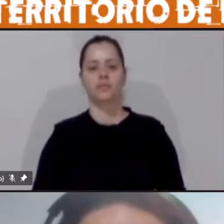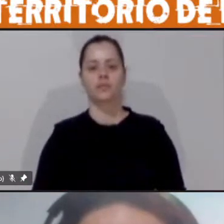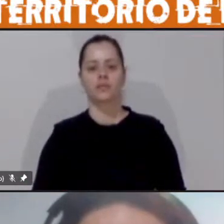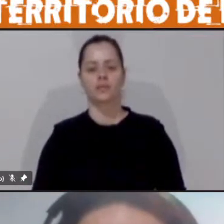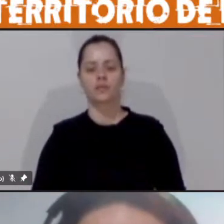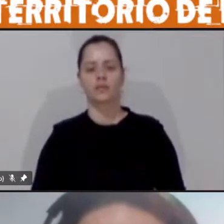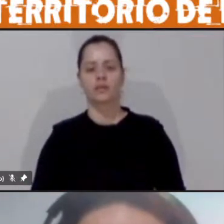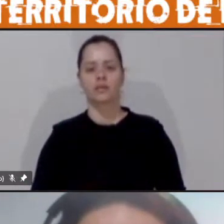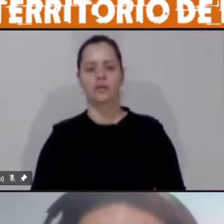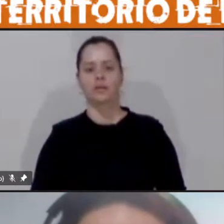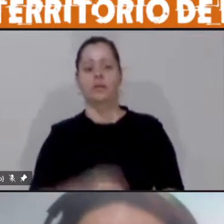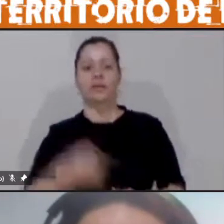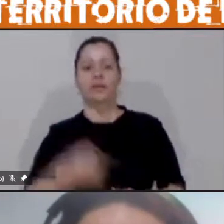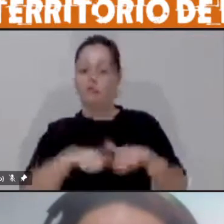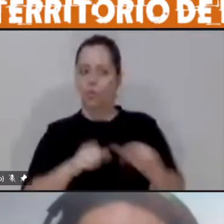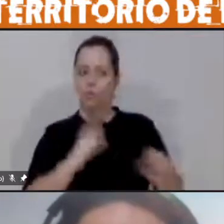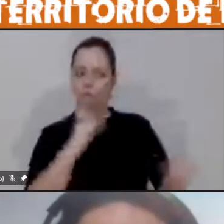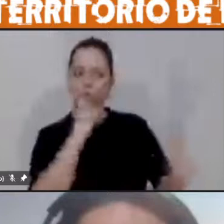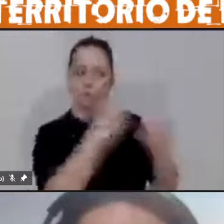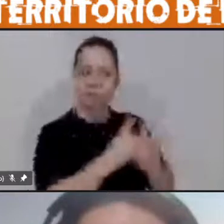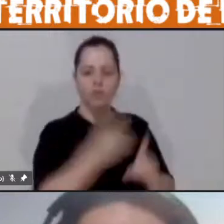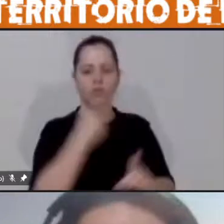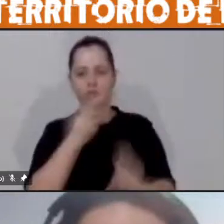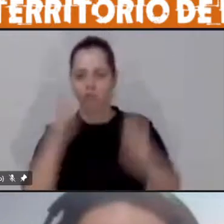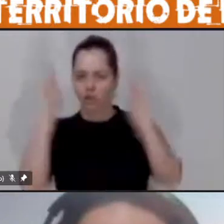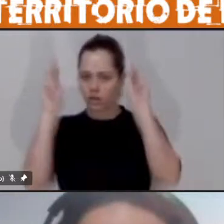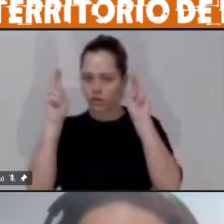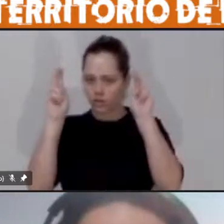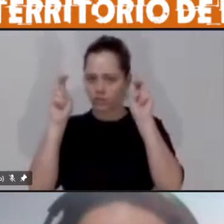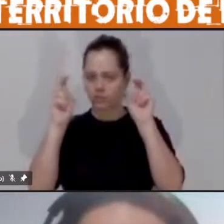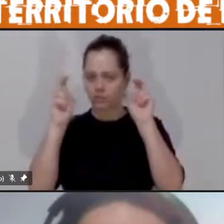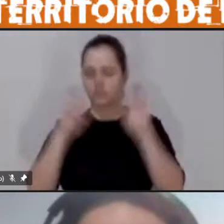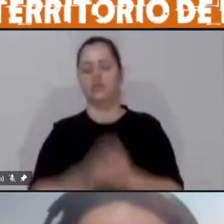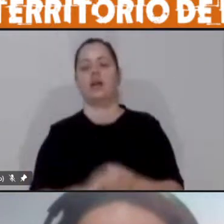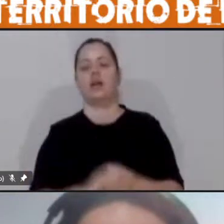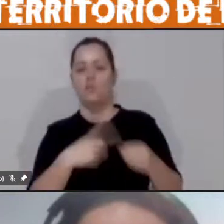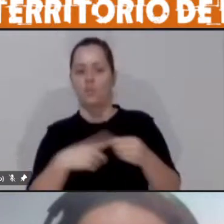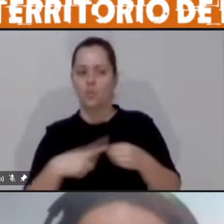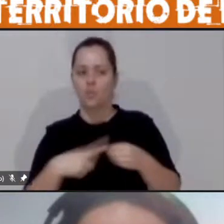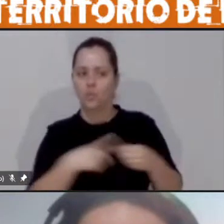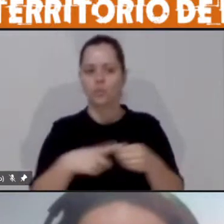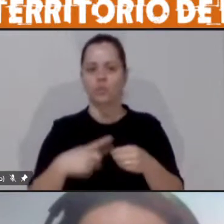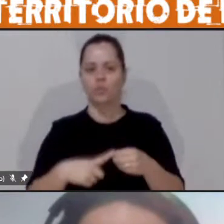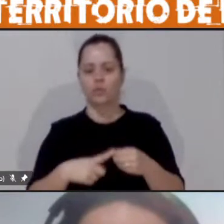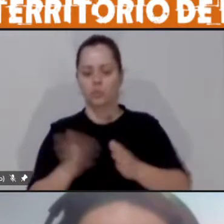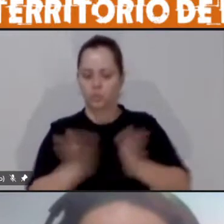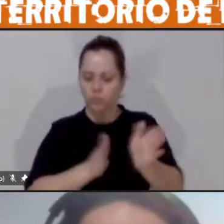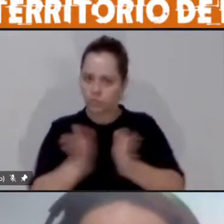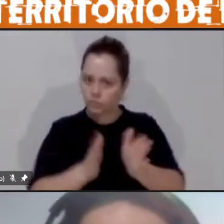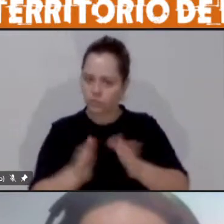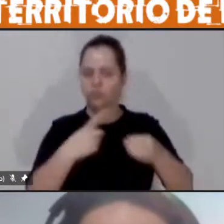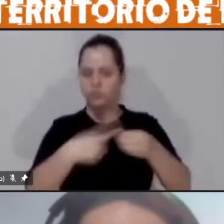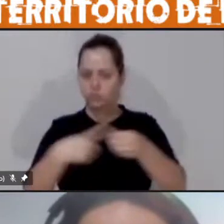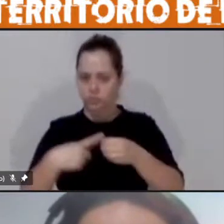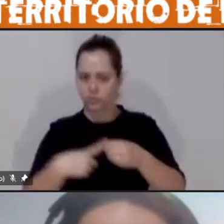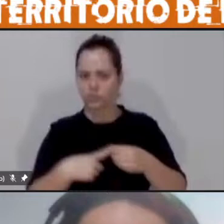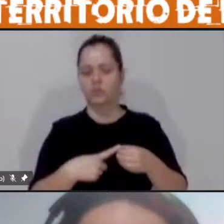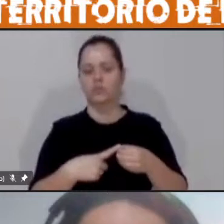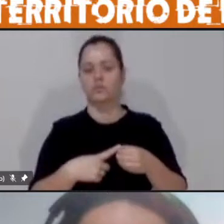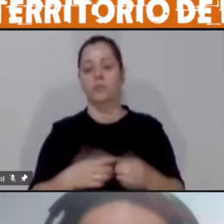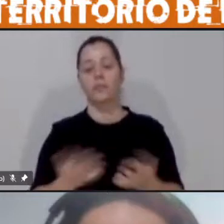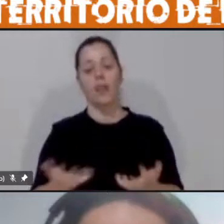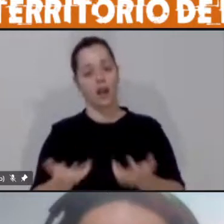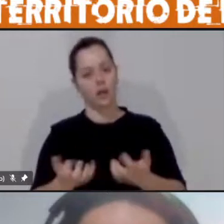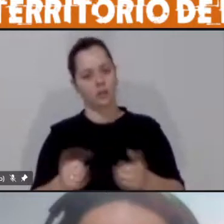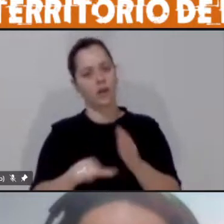encontro. Vamos tratar sobre mobilidade urbana, o seu acesso à cidade. Eu quero primeiramente